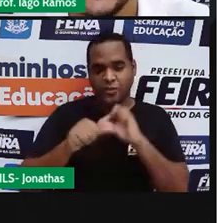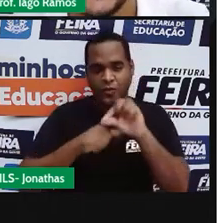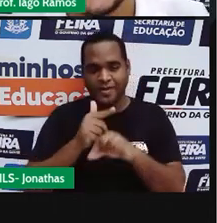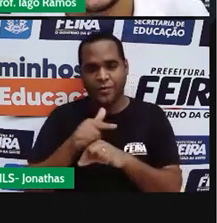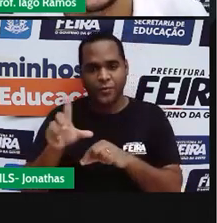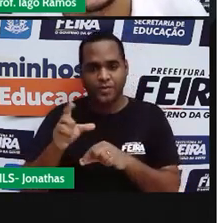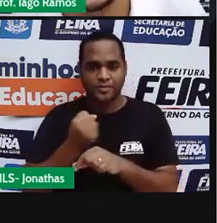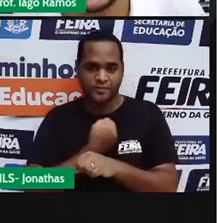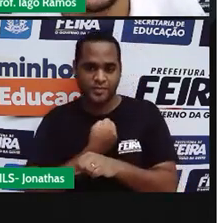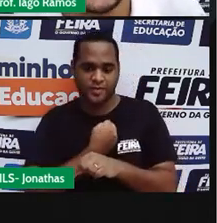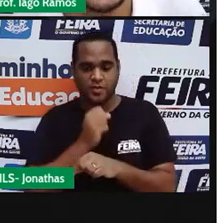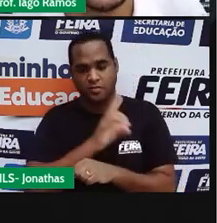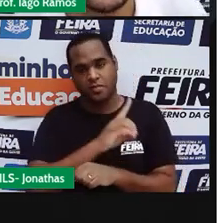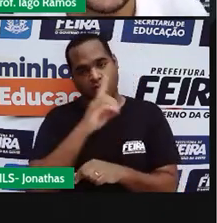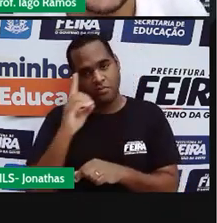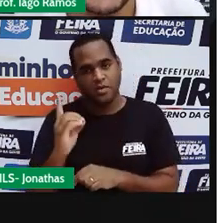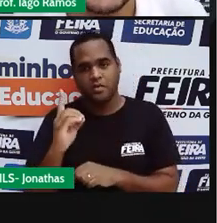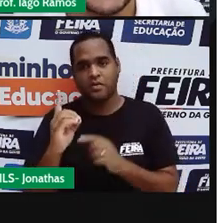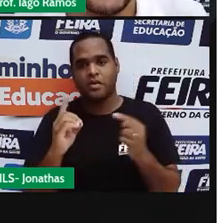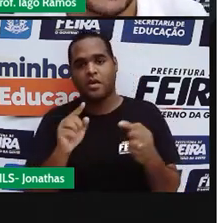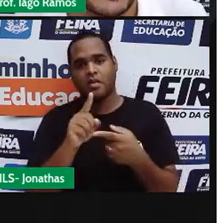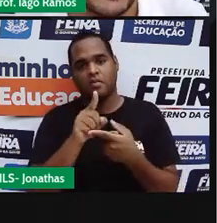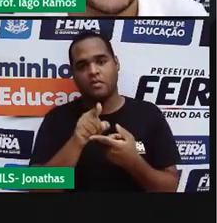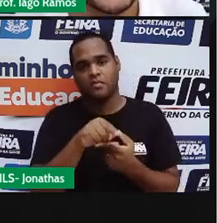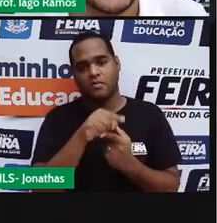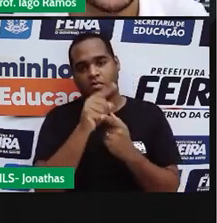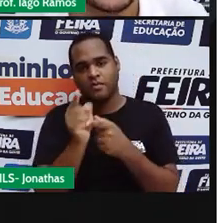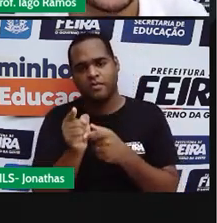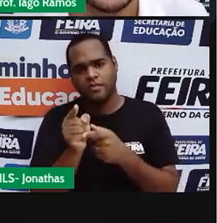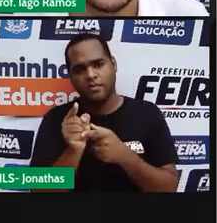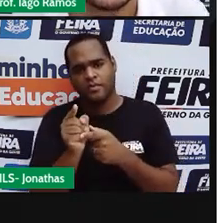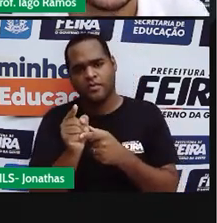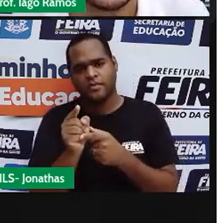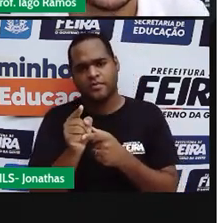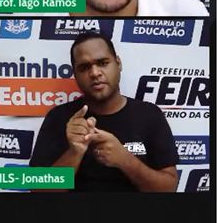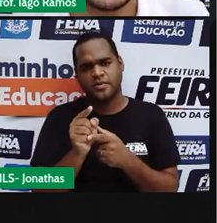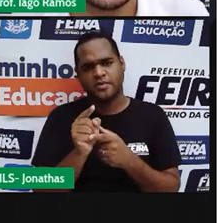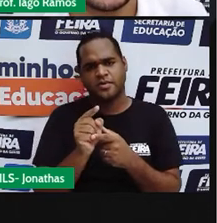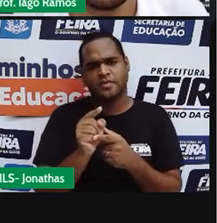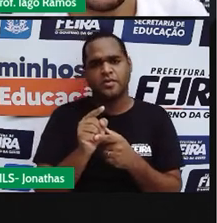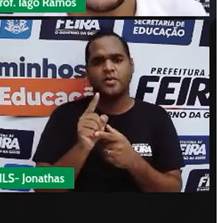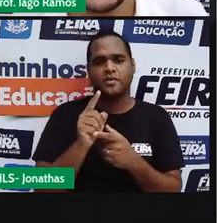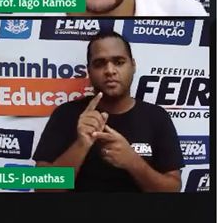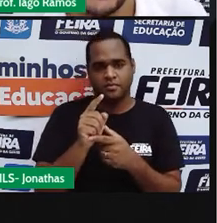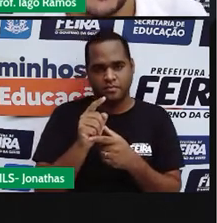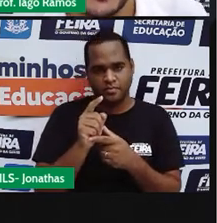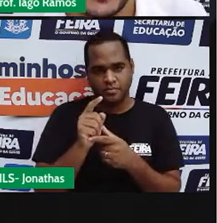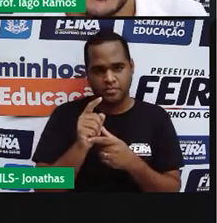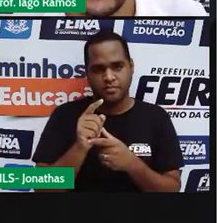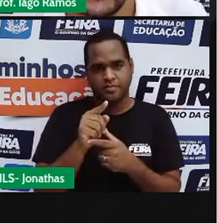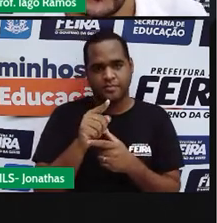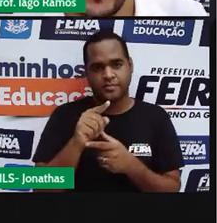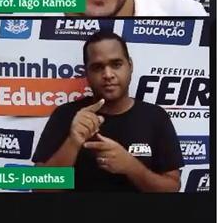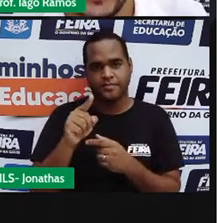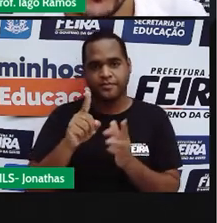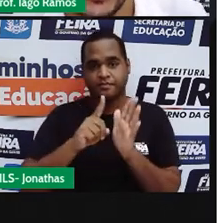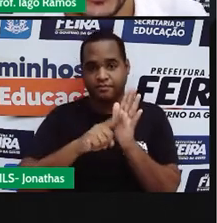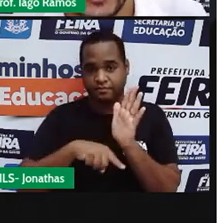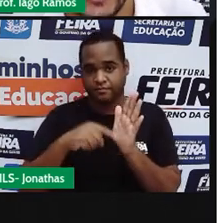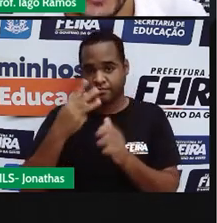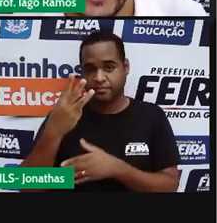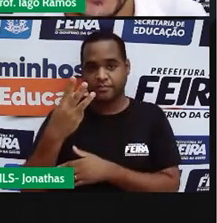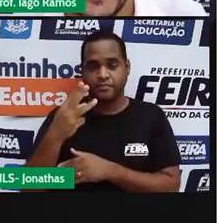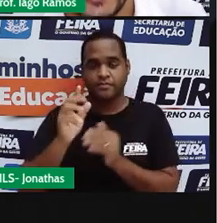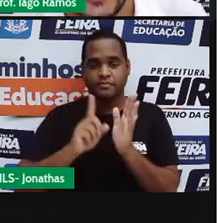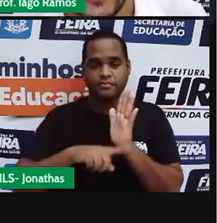direita. E caminhando uma casinha para a direita, esse pontinho vai parar no menos